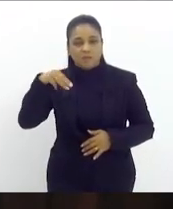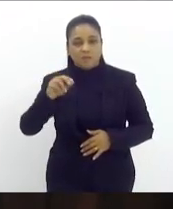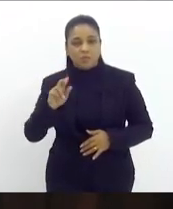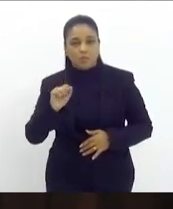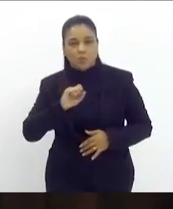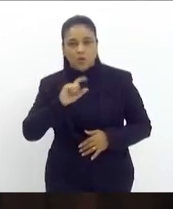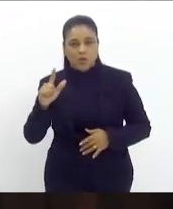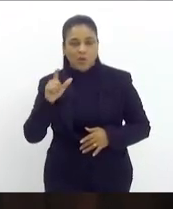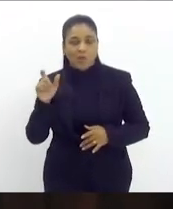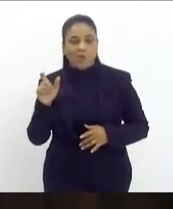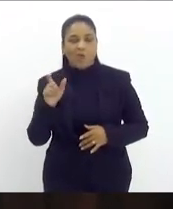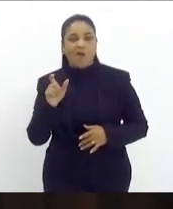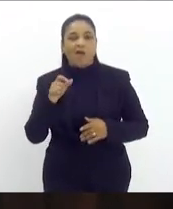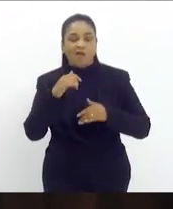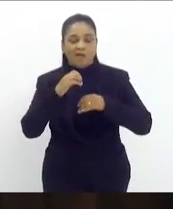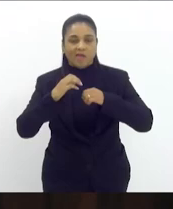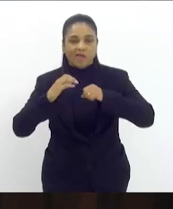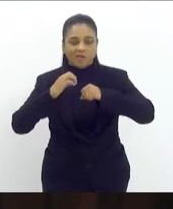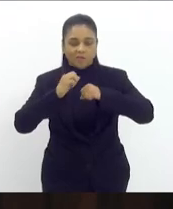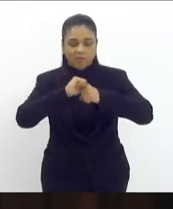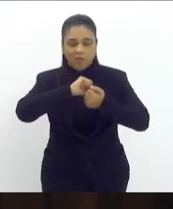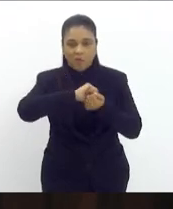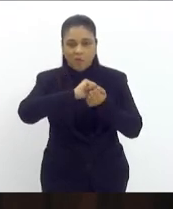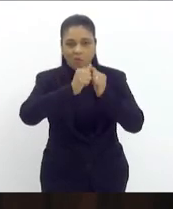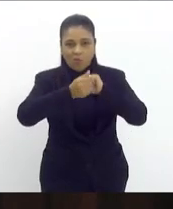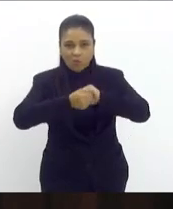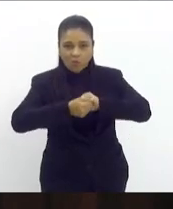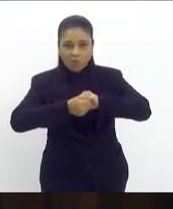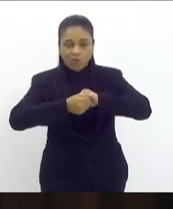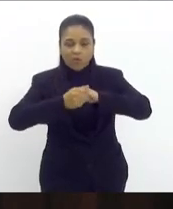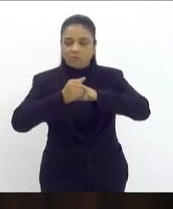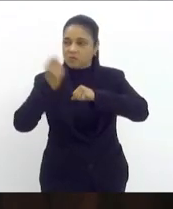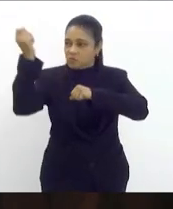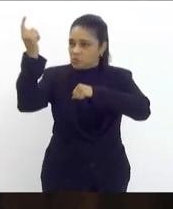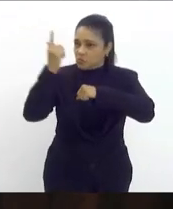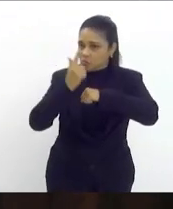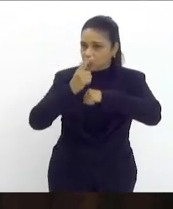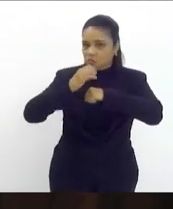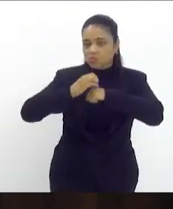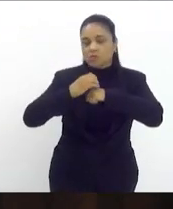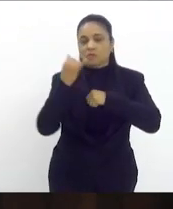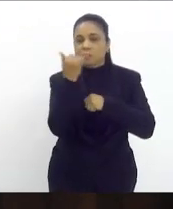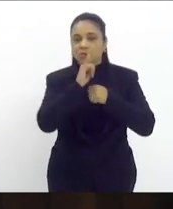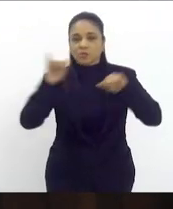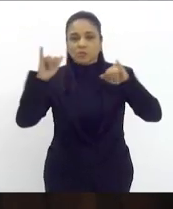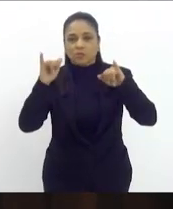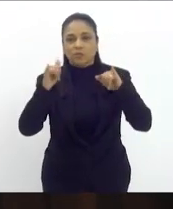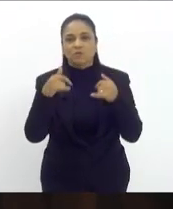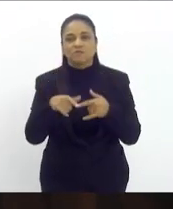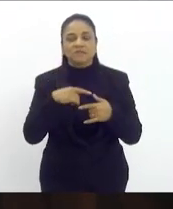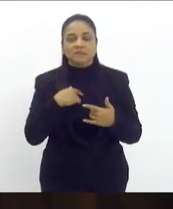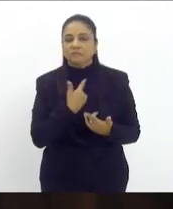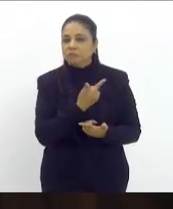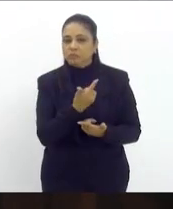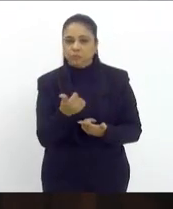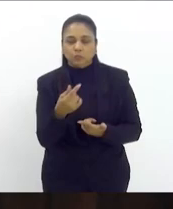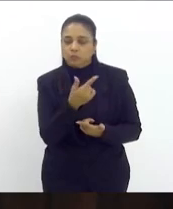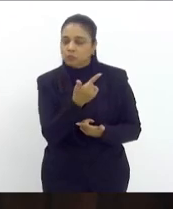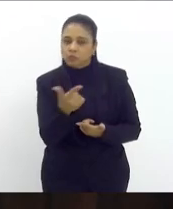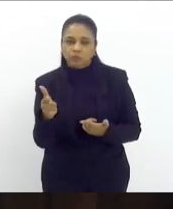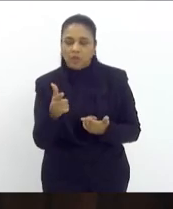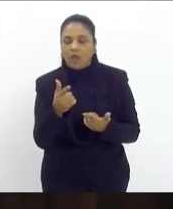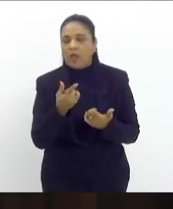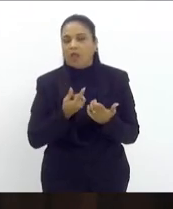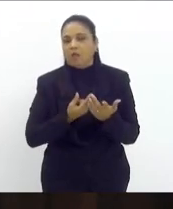de créditos de energia solar fotovoltaicos gerados por entidades beneficentes e sem fins lucrativos declaradas de